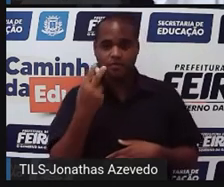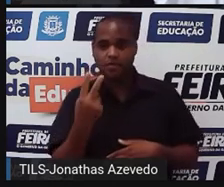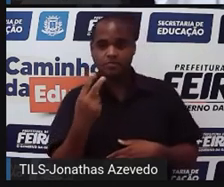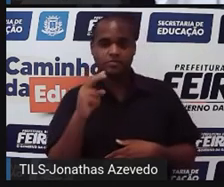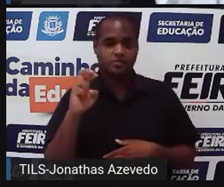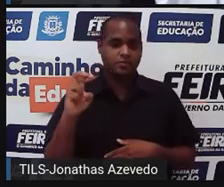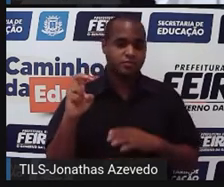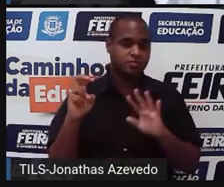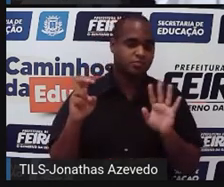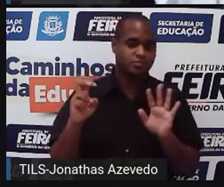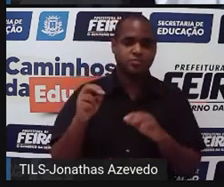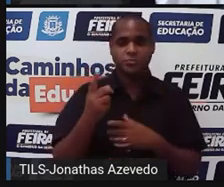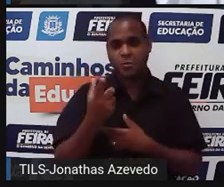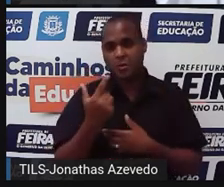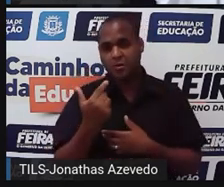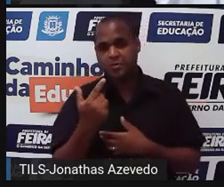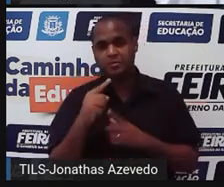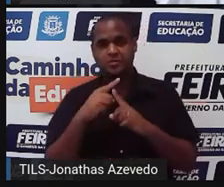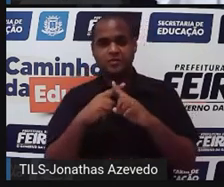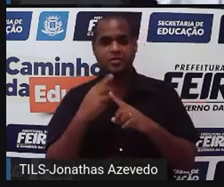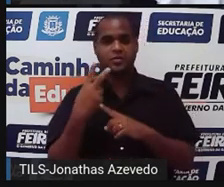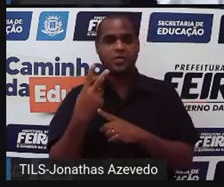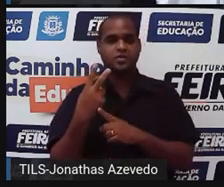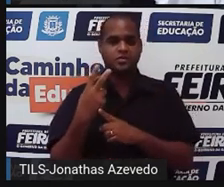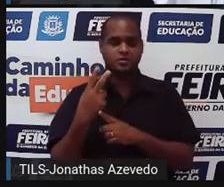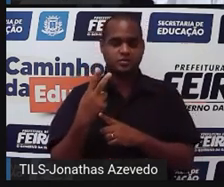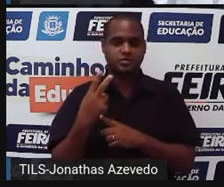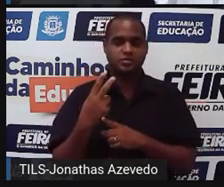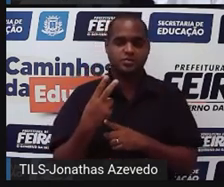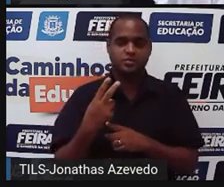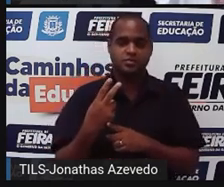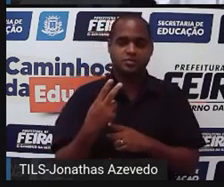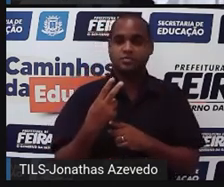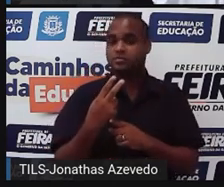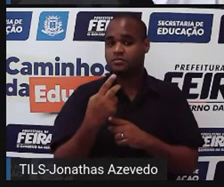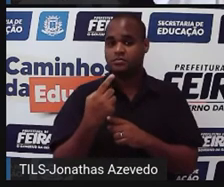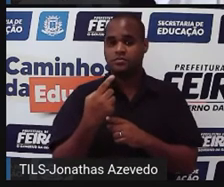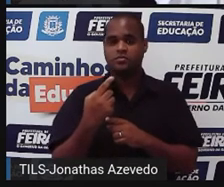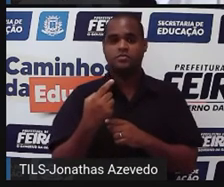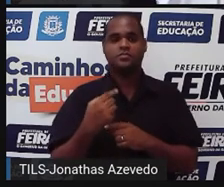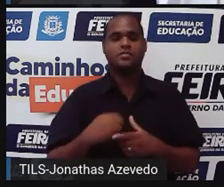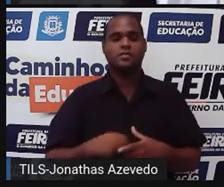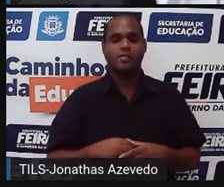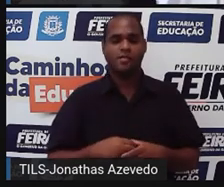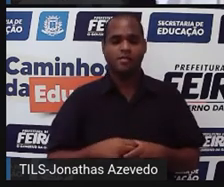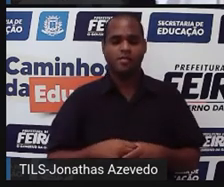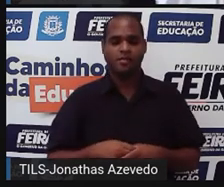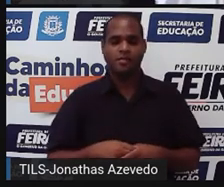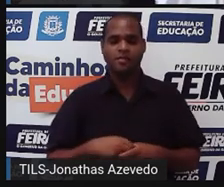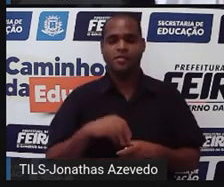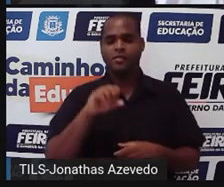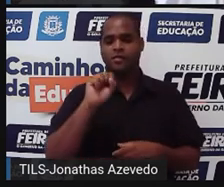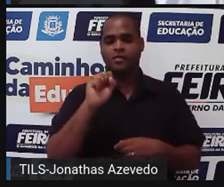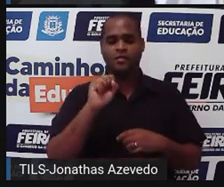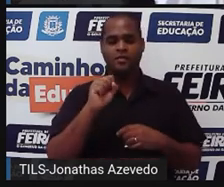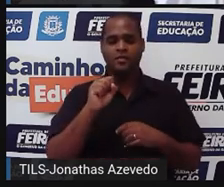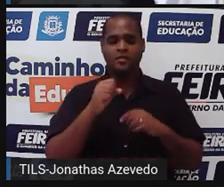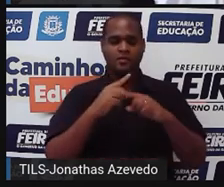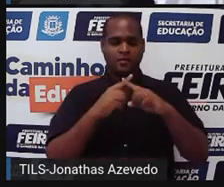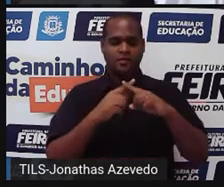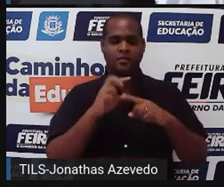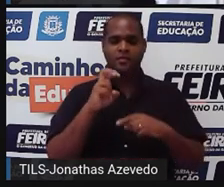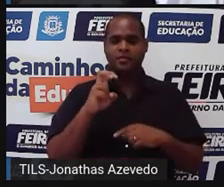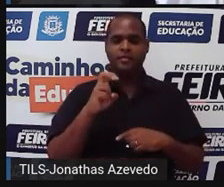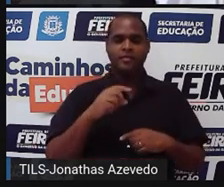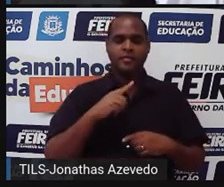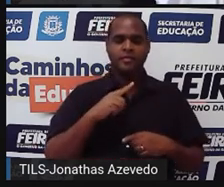5. 12 vezes 2, porque x eu estou dizendo que é 2, e y 5, né?